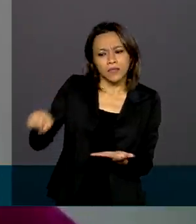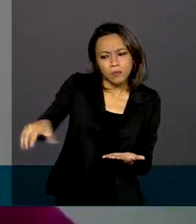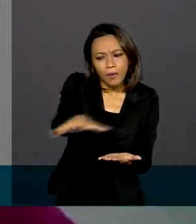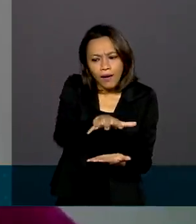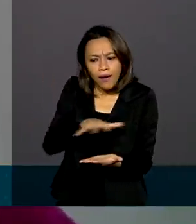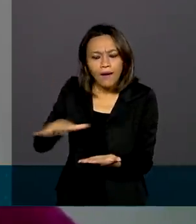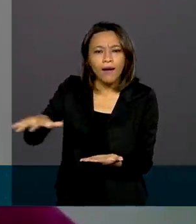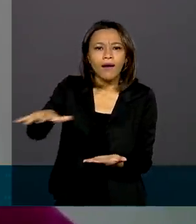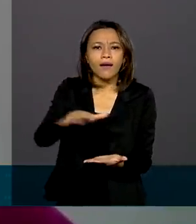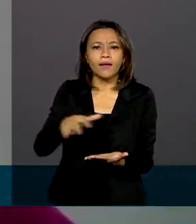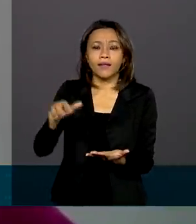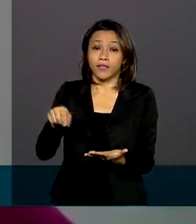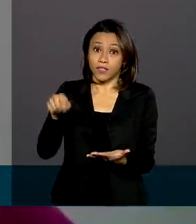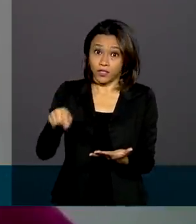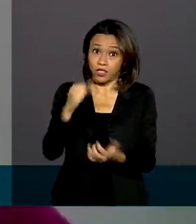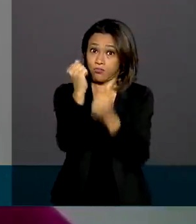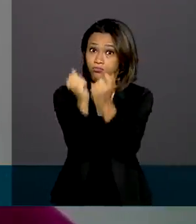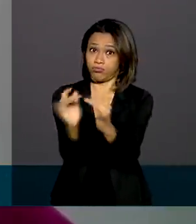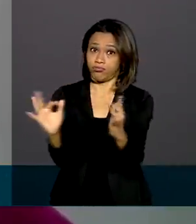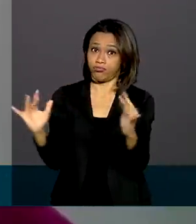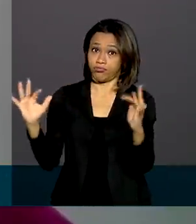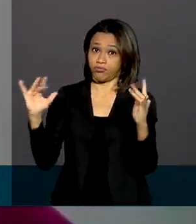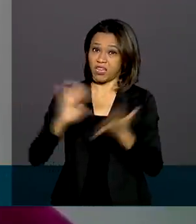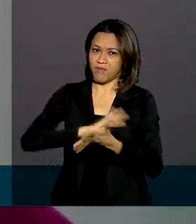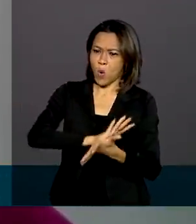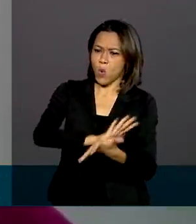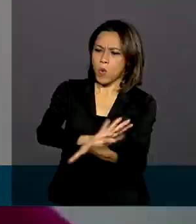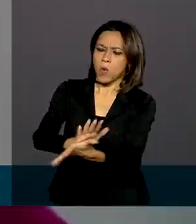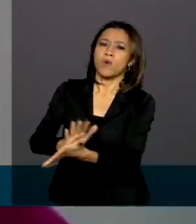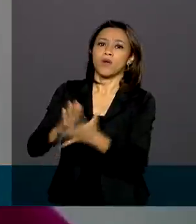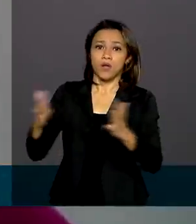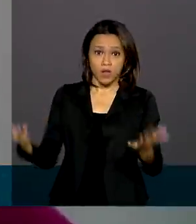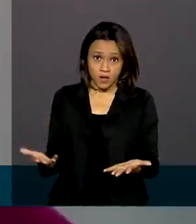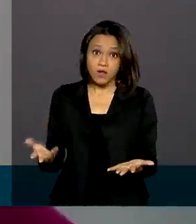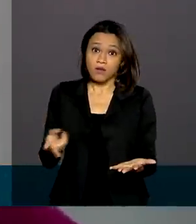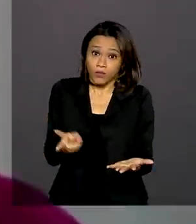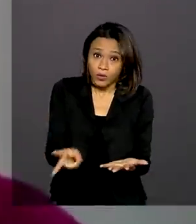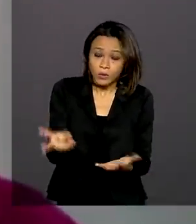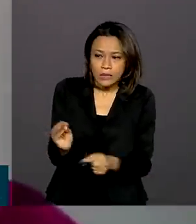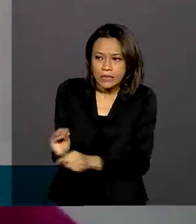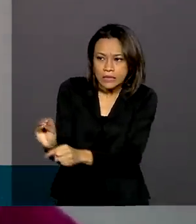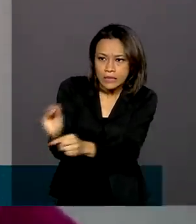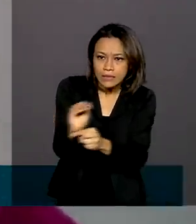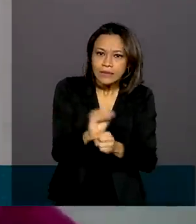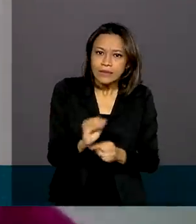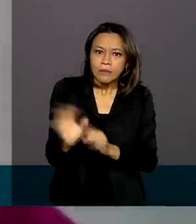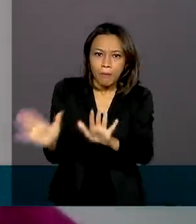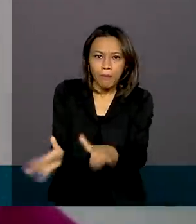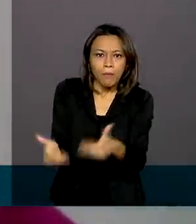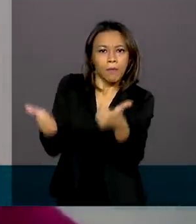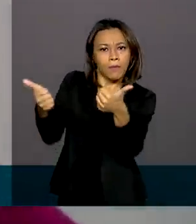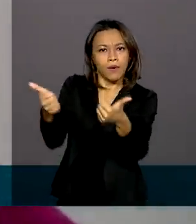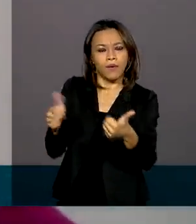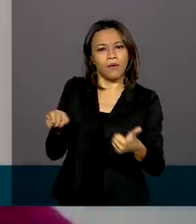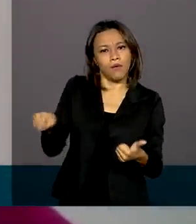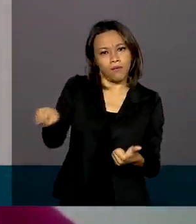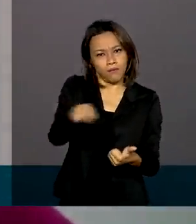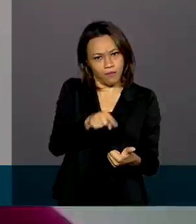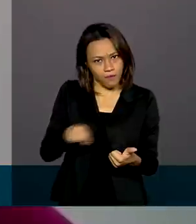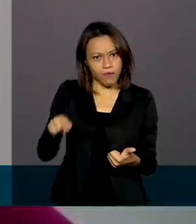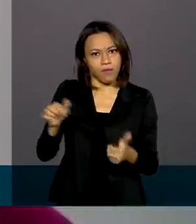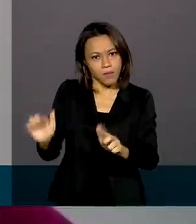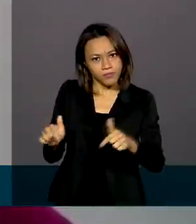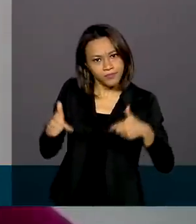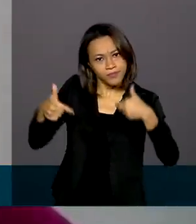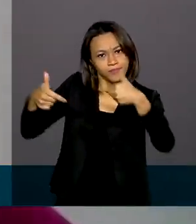de floresta degradada, mas que ainda era floresta, mas que precisa ser melhor composta para melhor realizar os